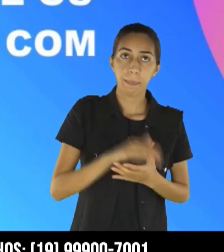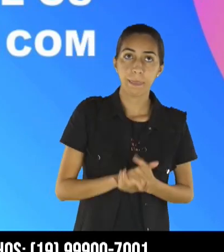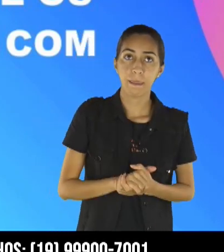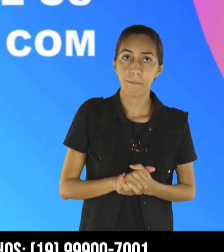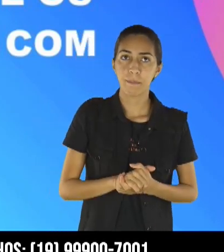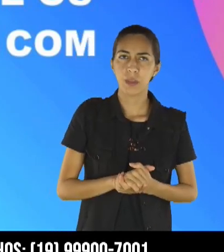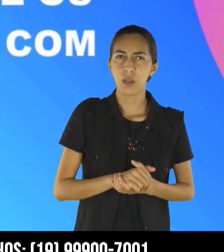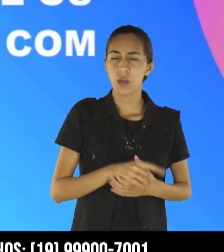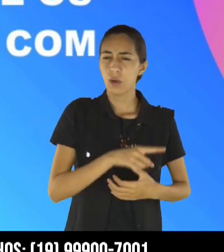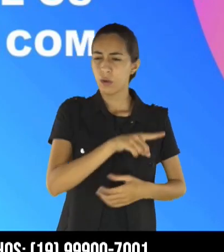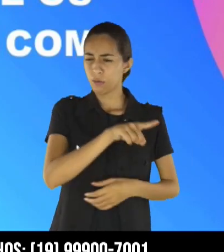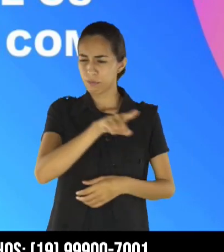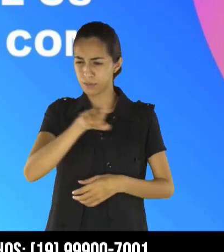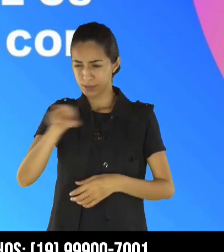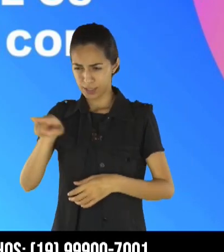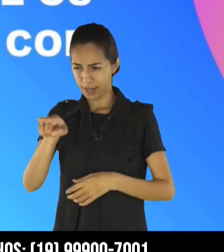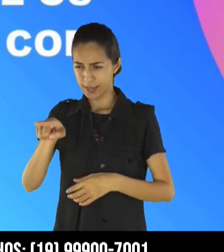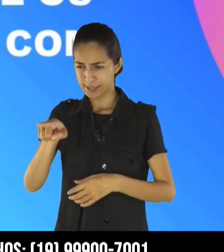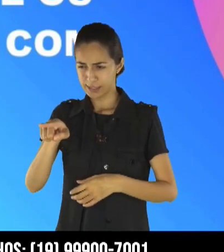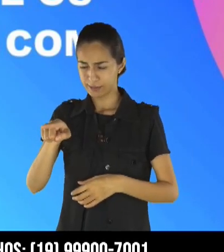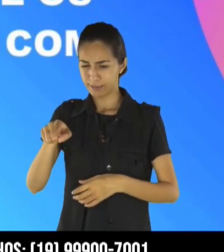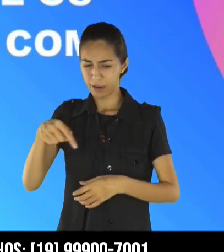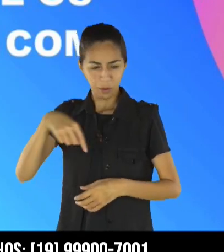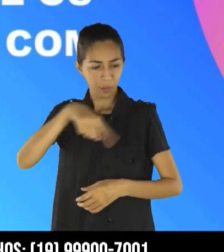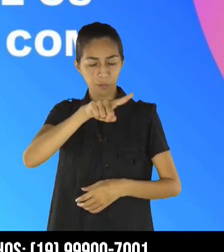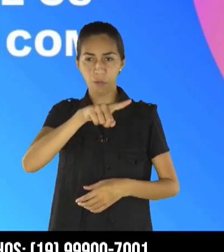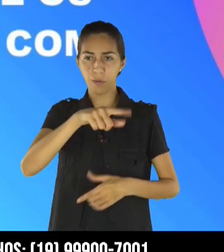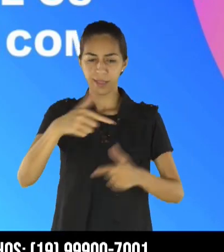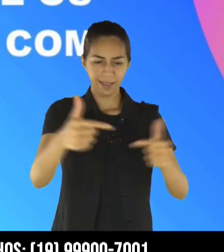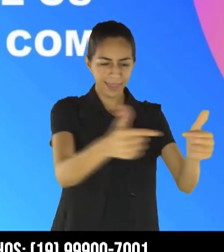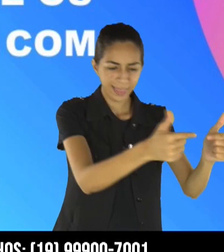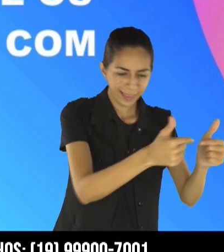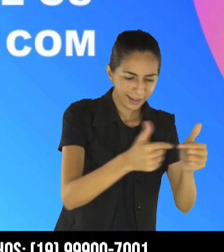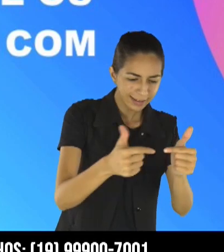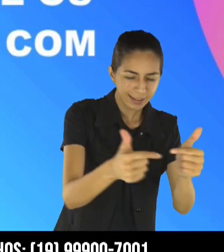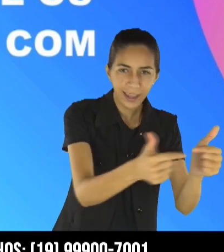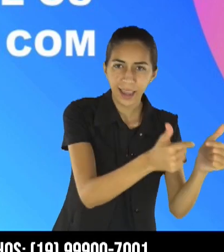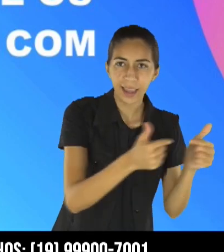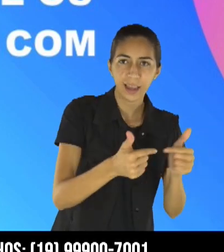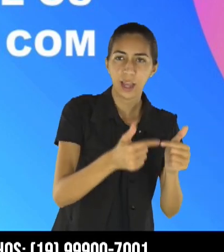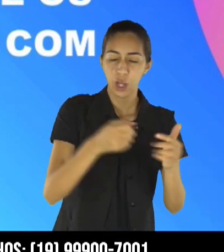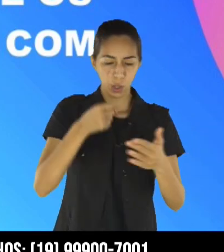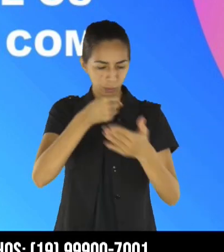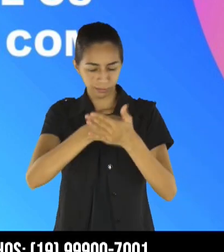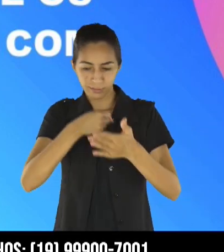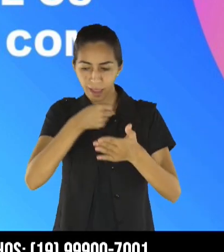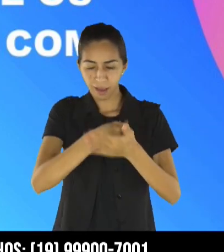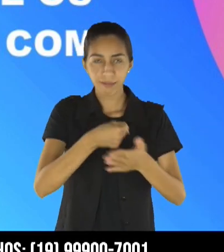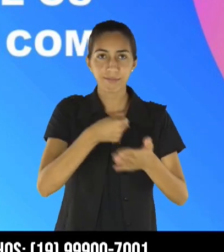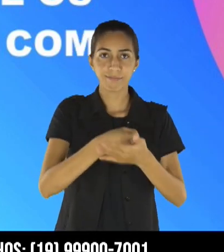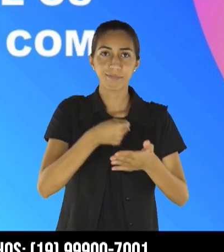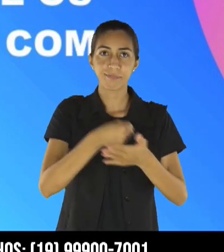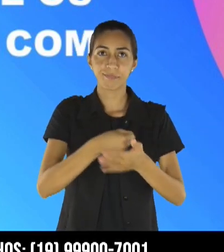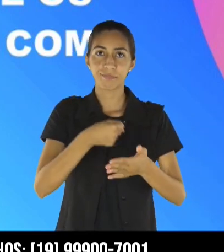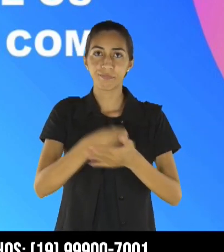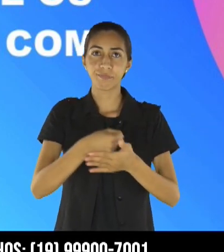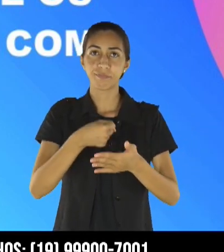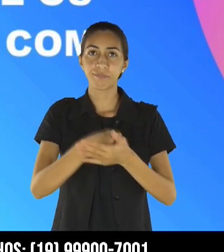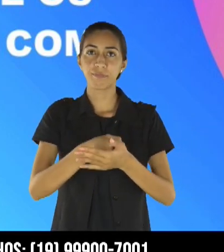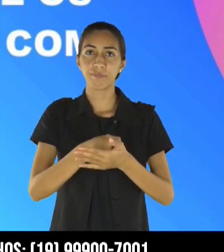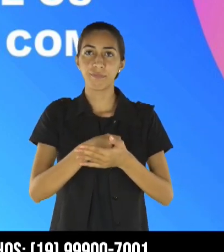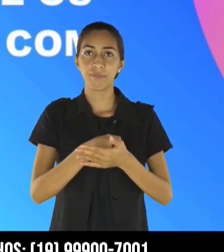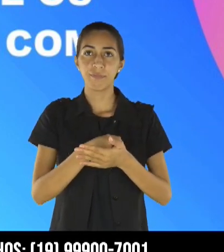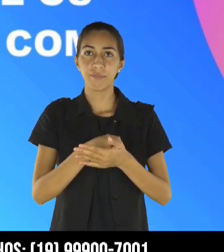quando vocês forem à guerra contra os seus inimigos, contra esse cerceamento, contra esse momento que nós estamos